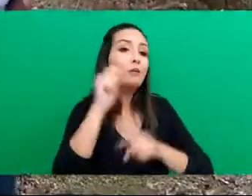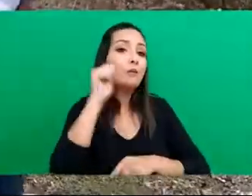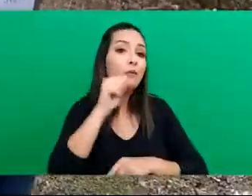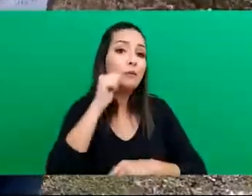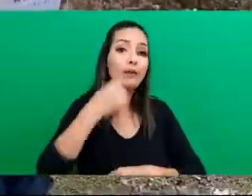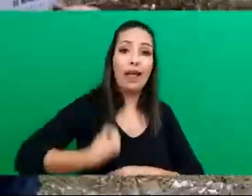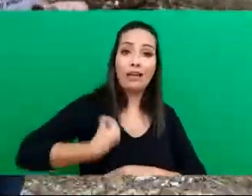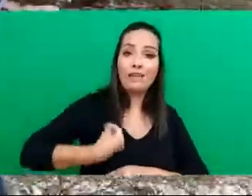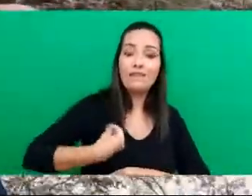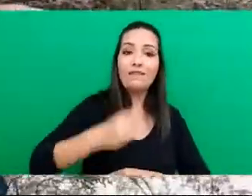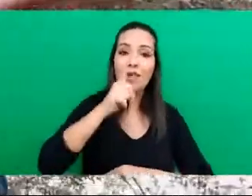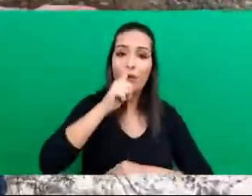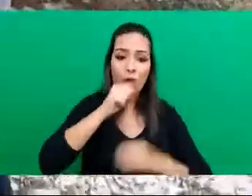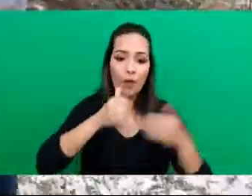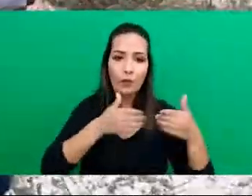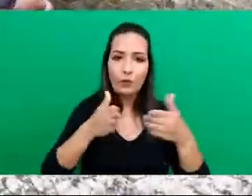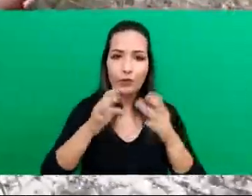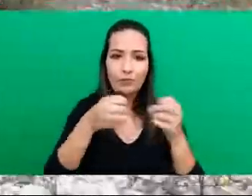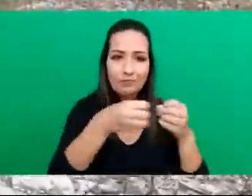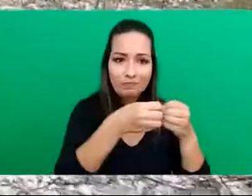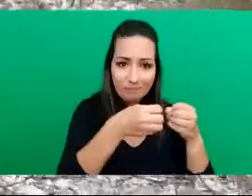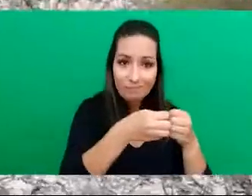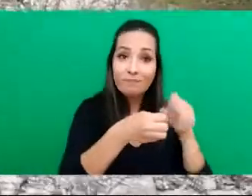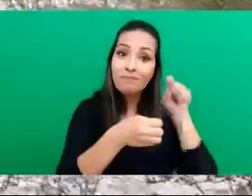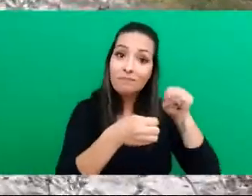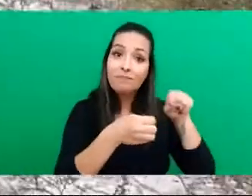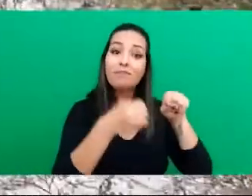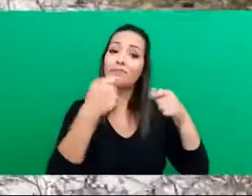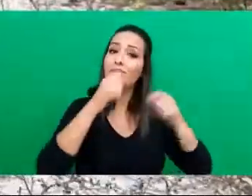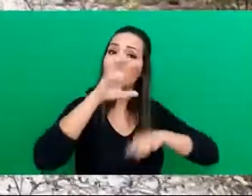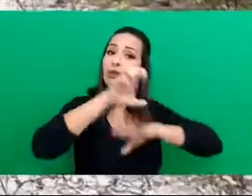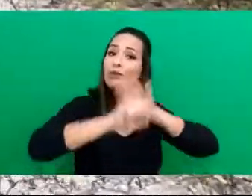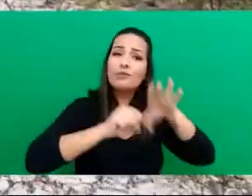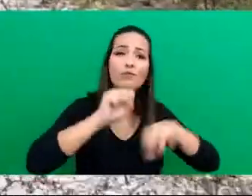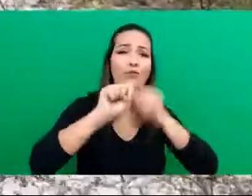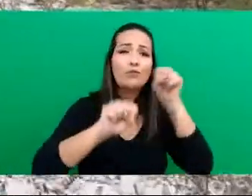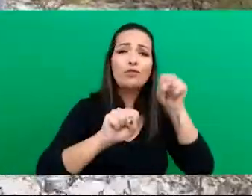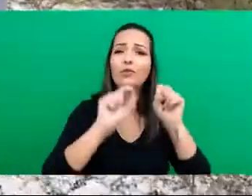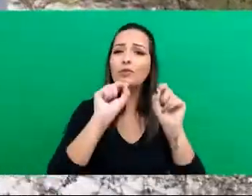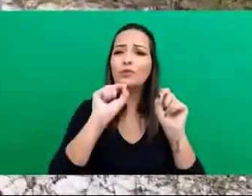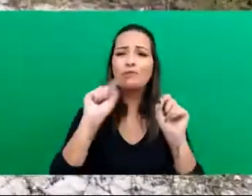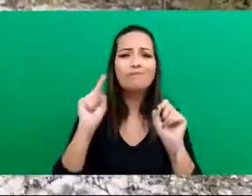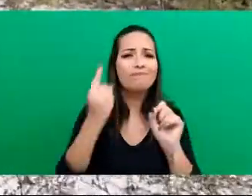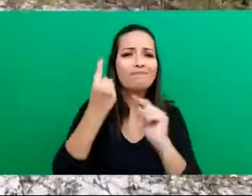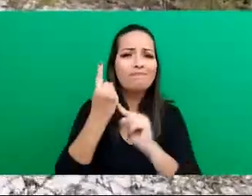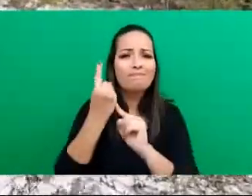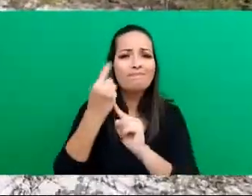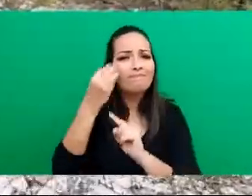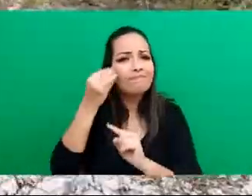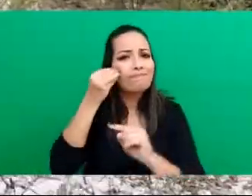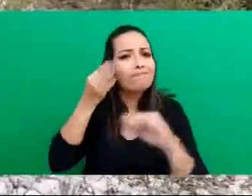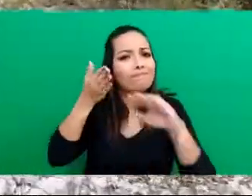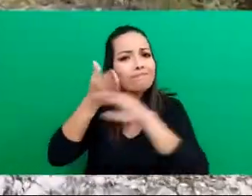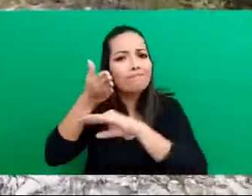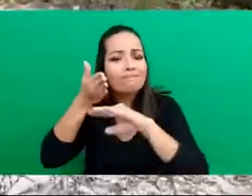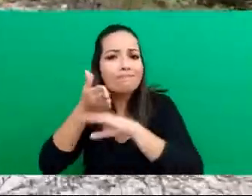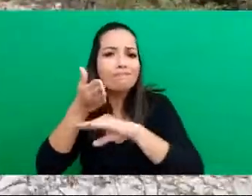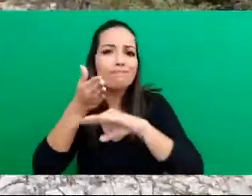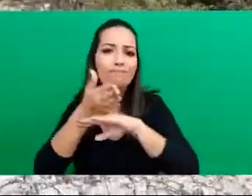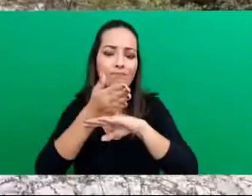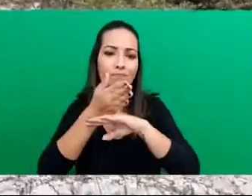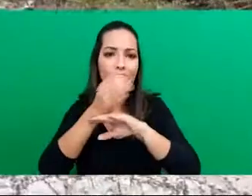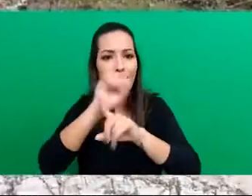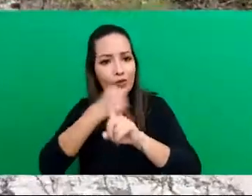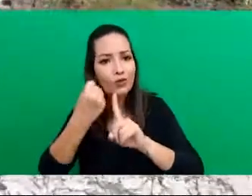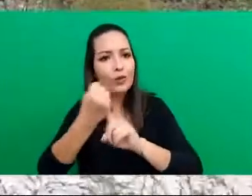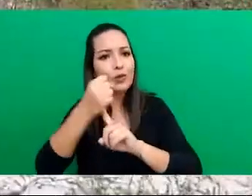vivem em um canto buscando uma forma de se inserir nessa